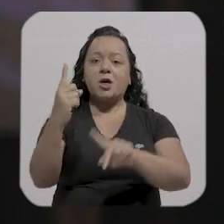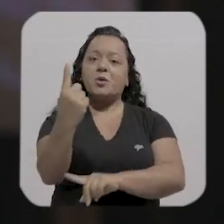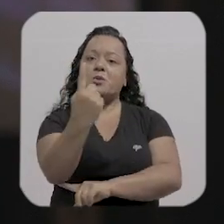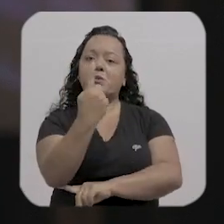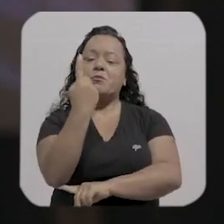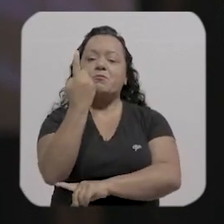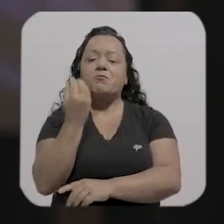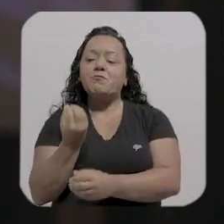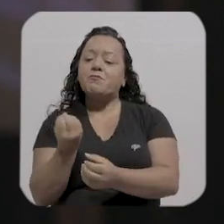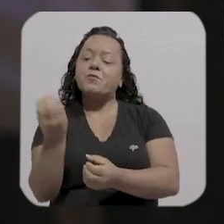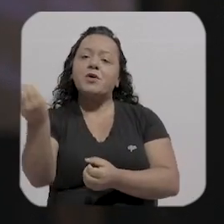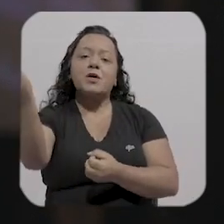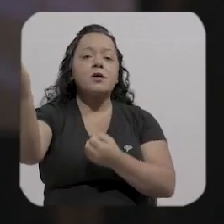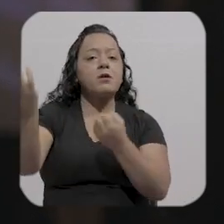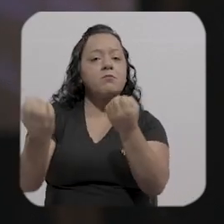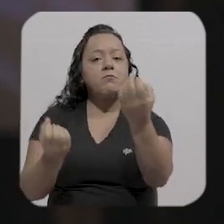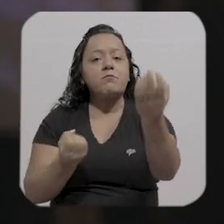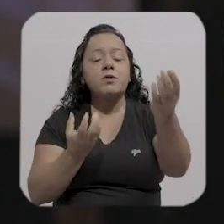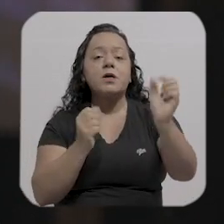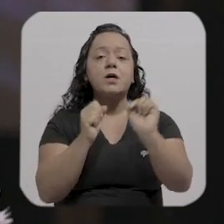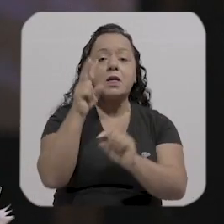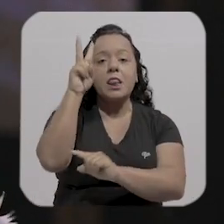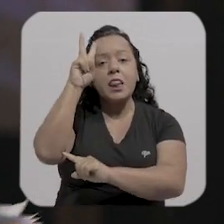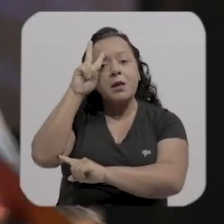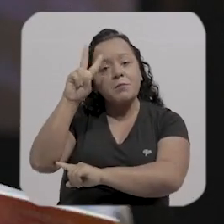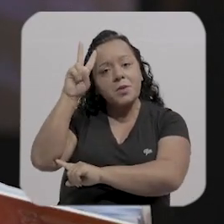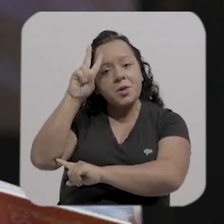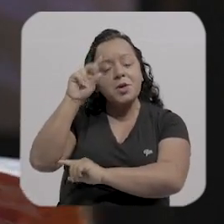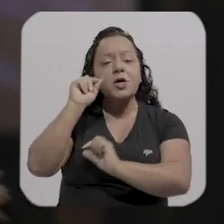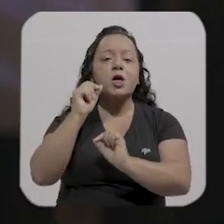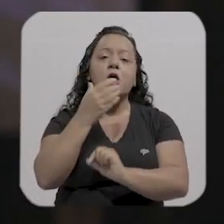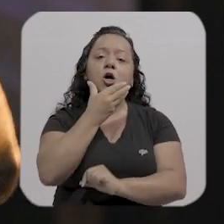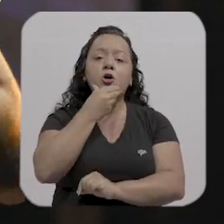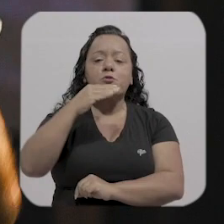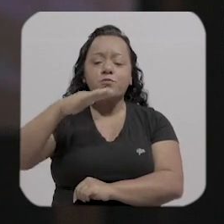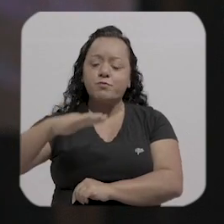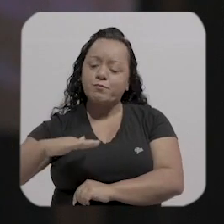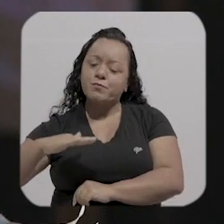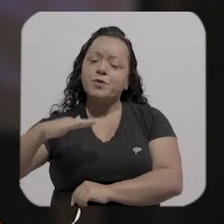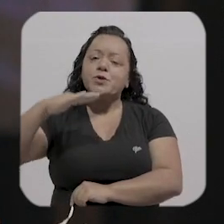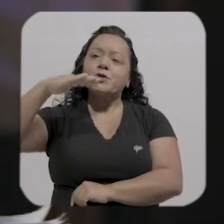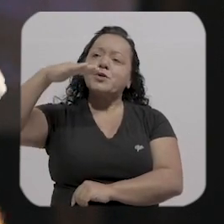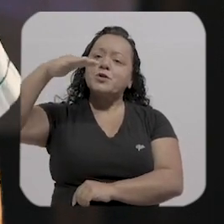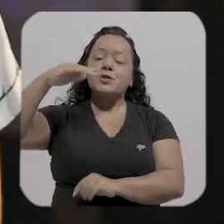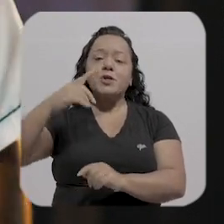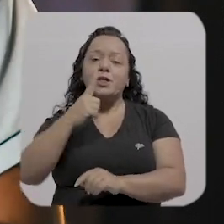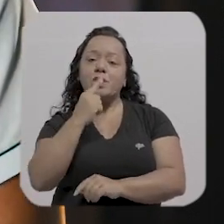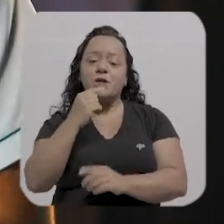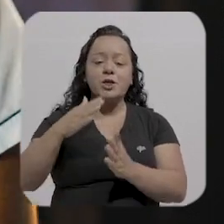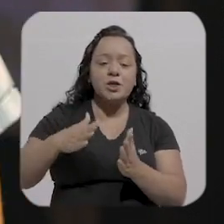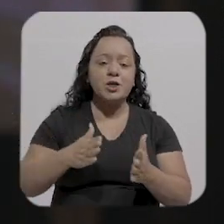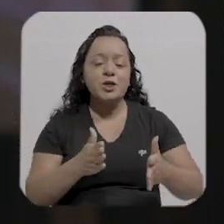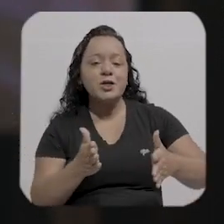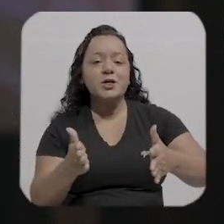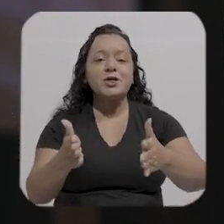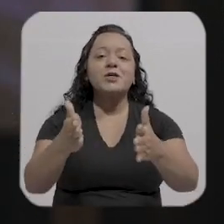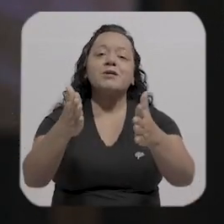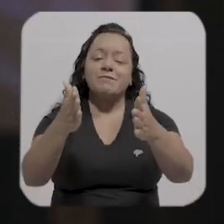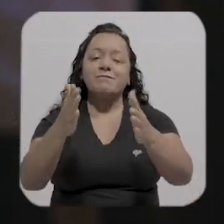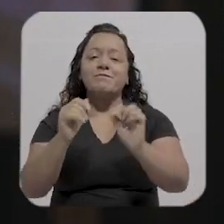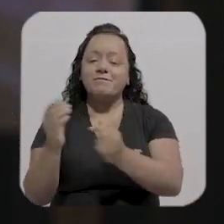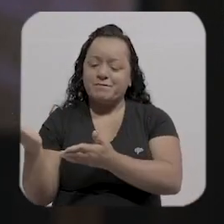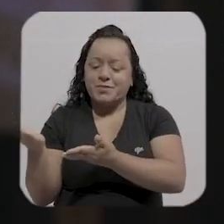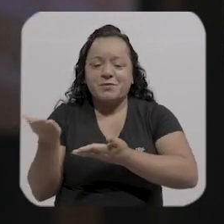viaja e que faz viajar pelas memórias de um homem menino rio. Seja bem-vindo, meu mano,